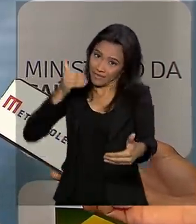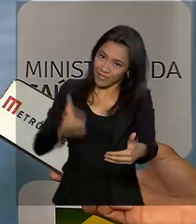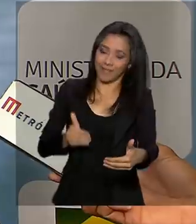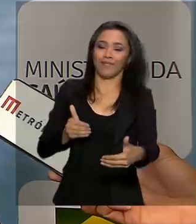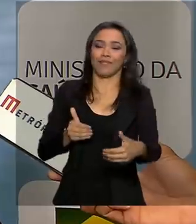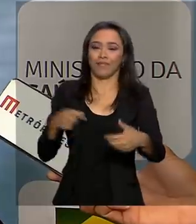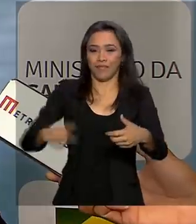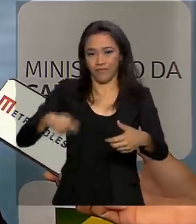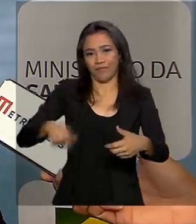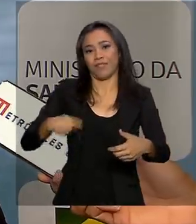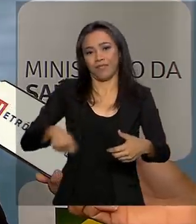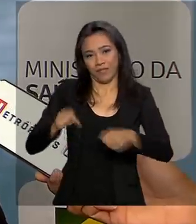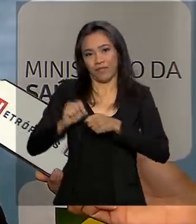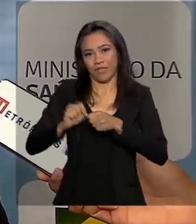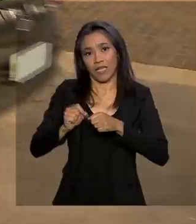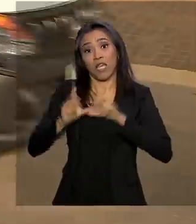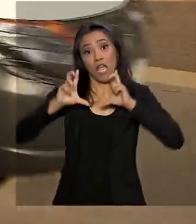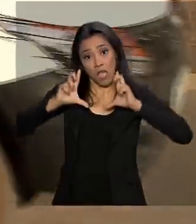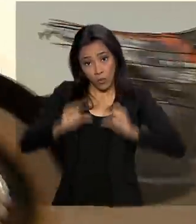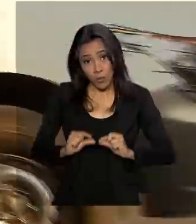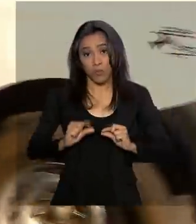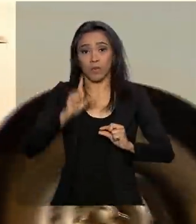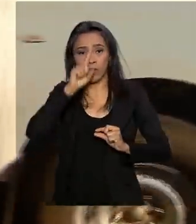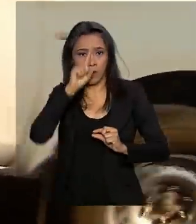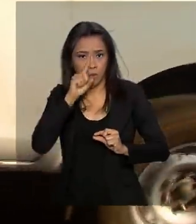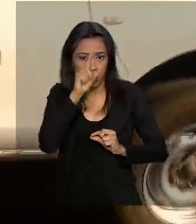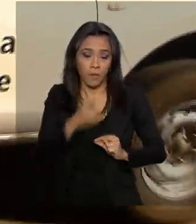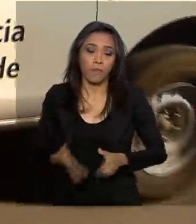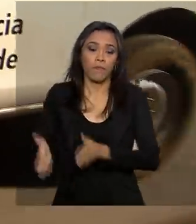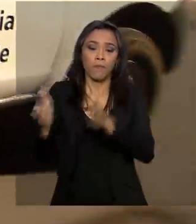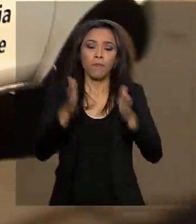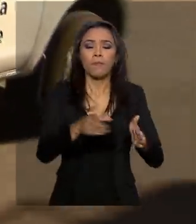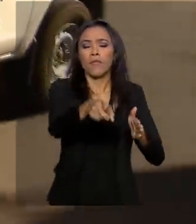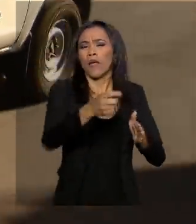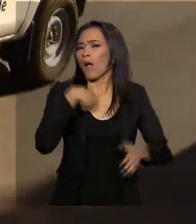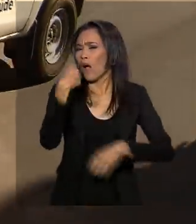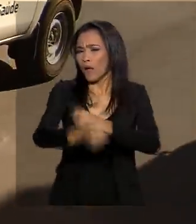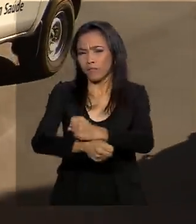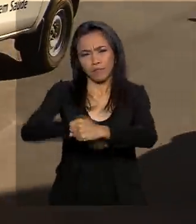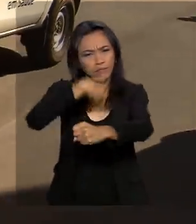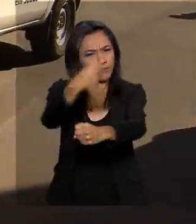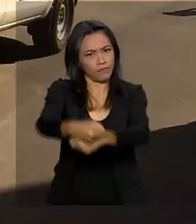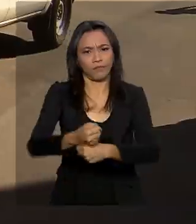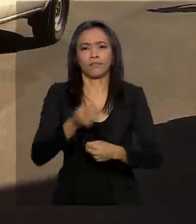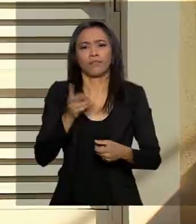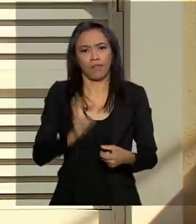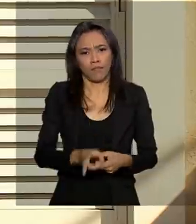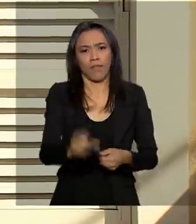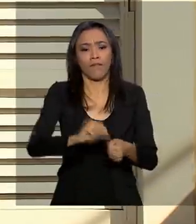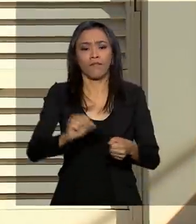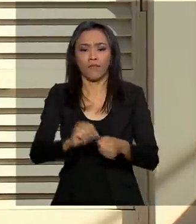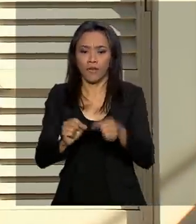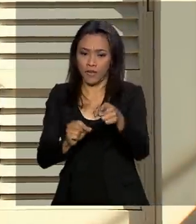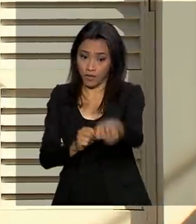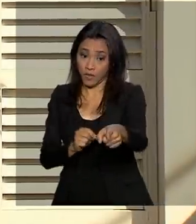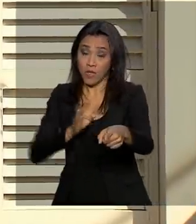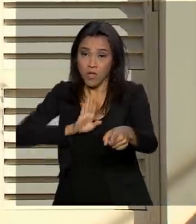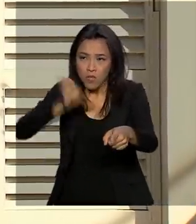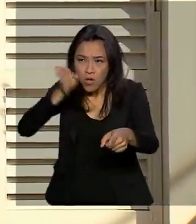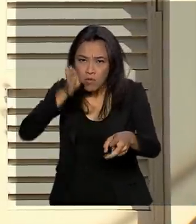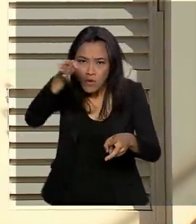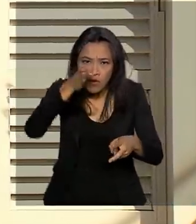o risco de epidemia seria muito menor. A prevenção é feita durante todo o ano pela vigilância ambiental. O trabalho é de